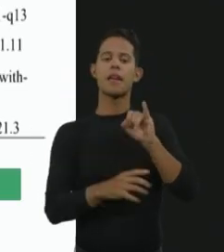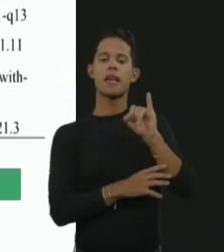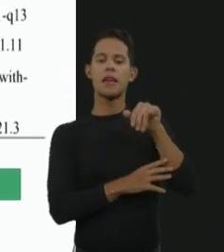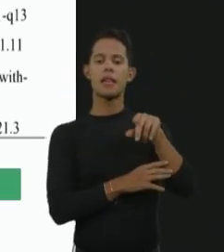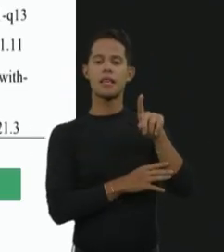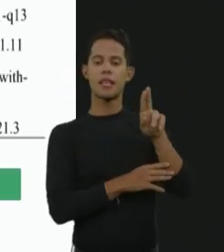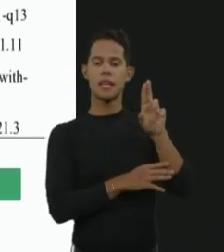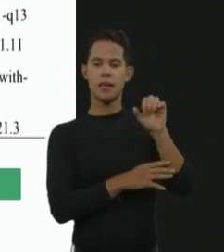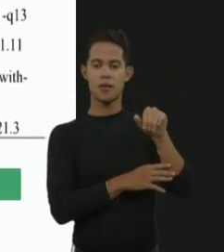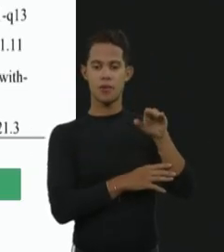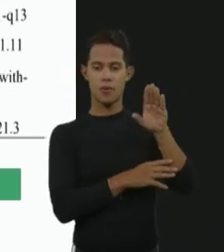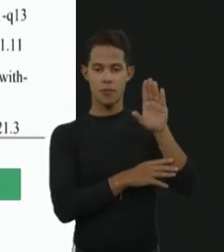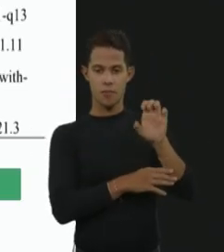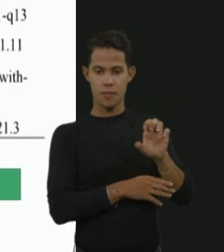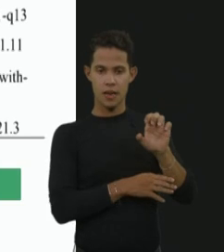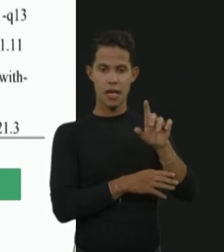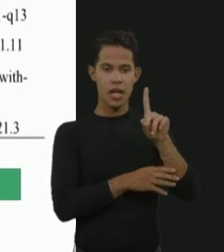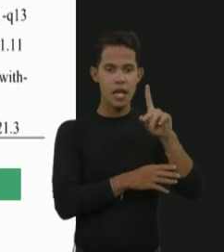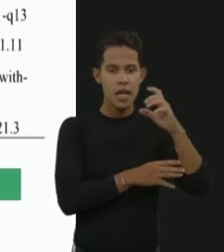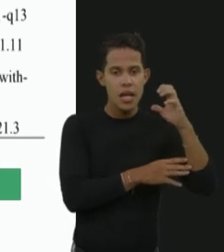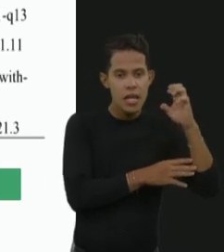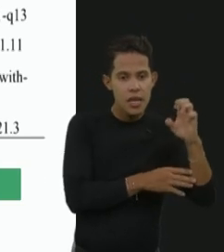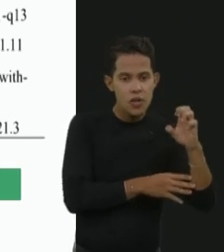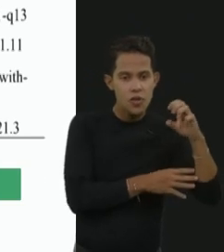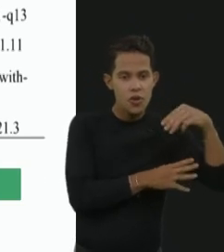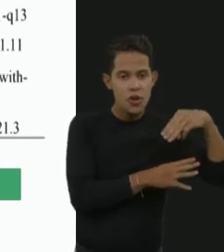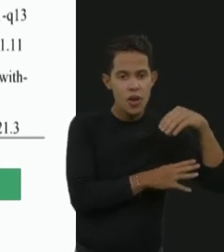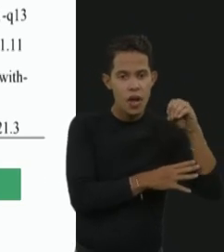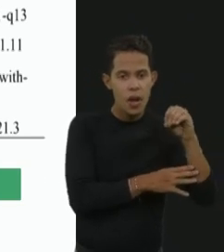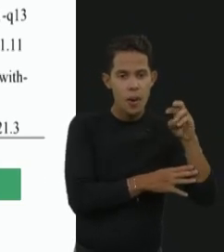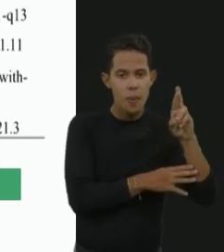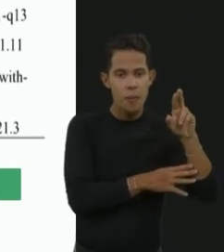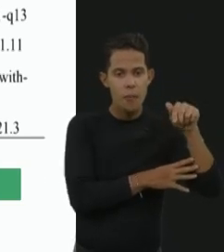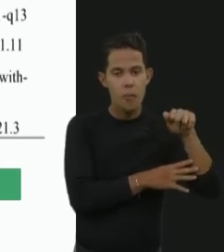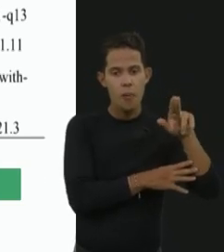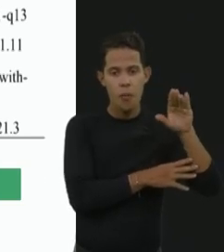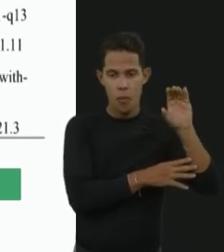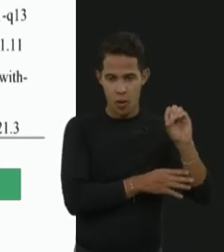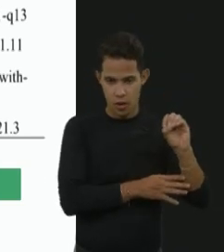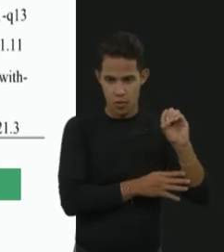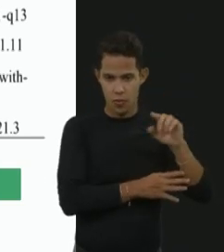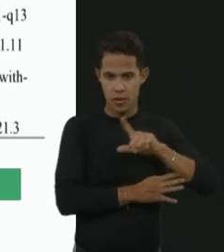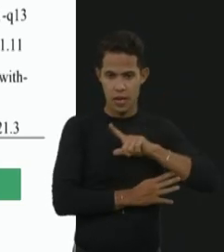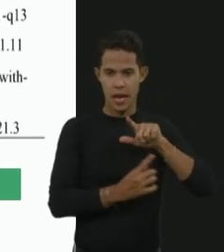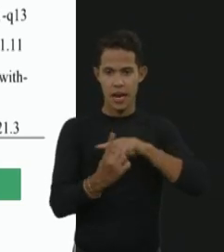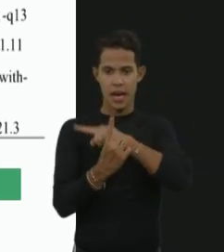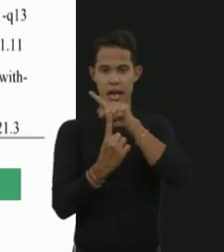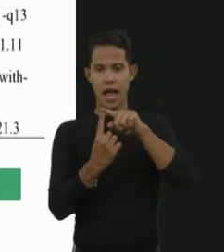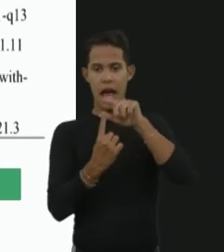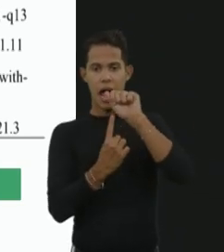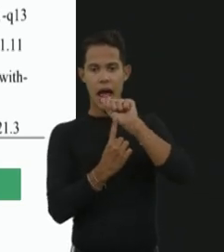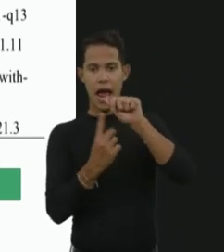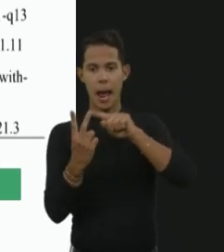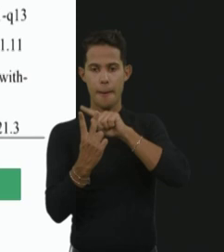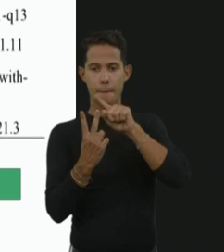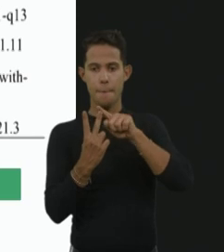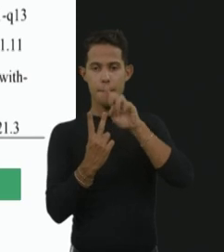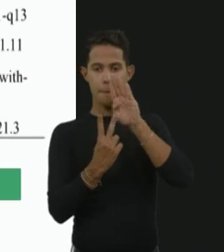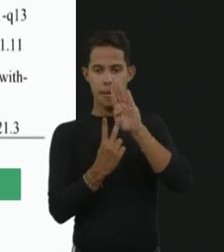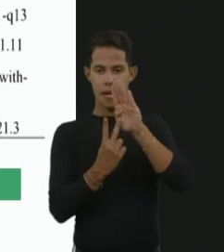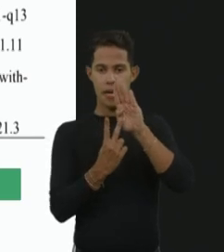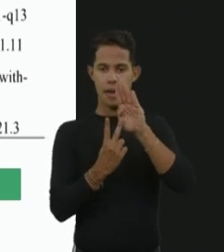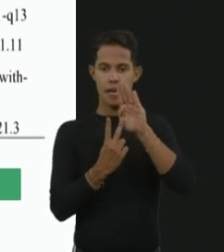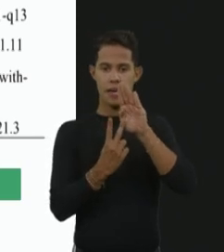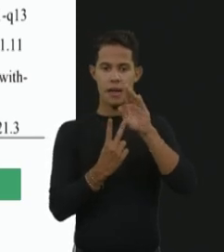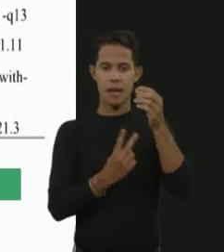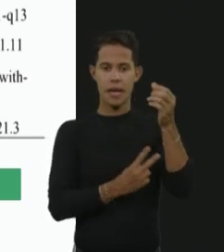frequente em Santa Catarina, que é tipo 4A. A B, que não é tão frequente. A 5 não existe. A 6 é a Maratola